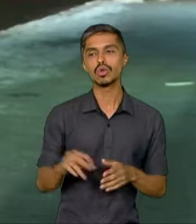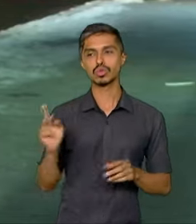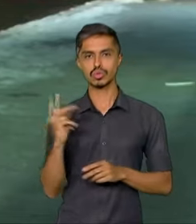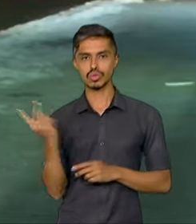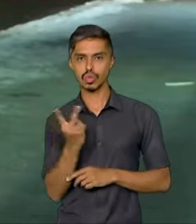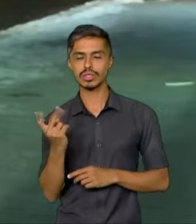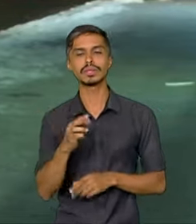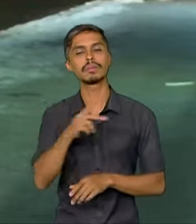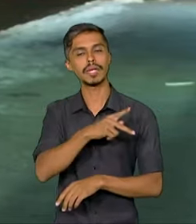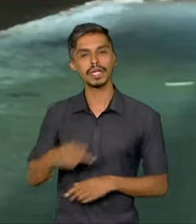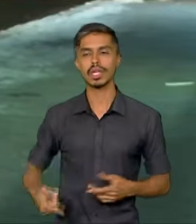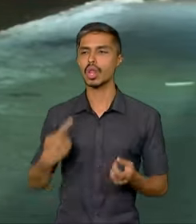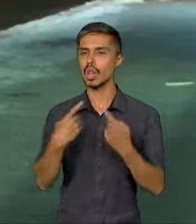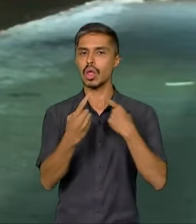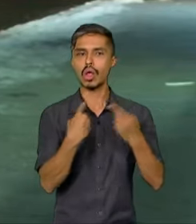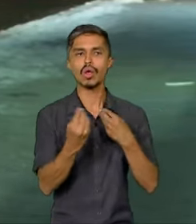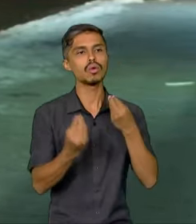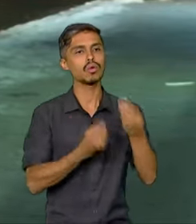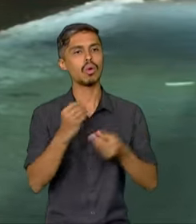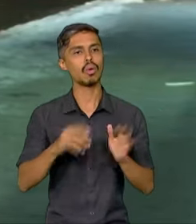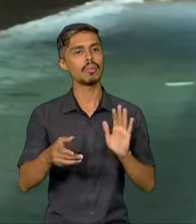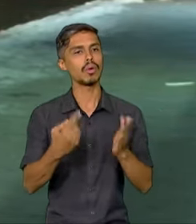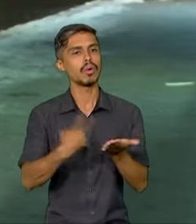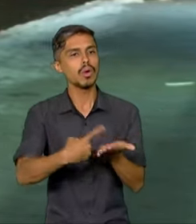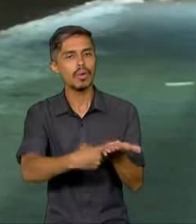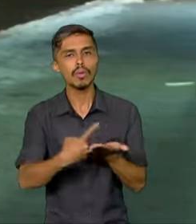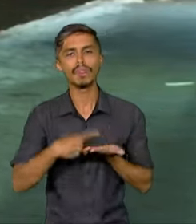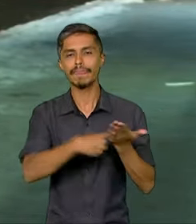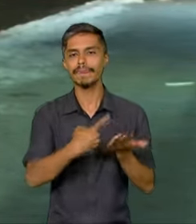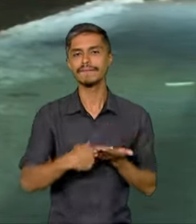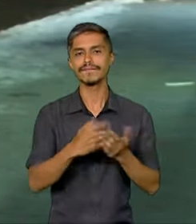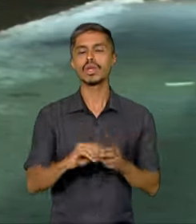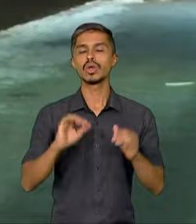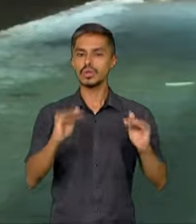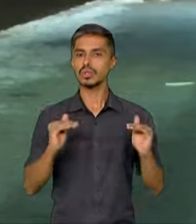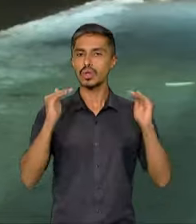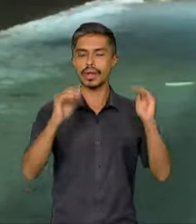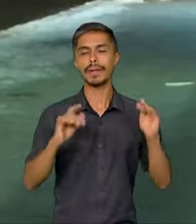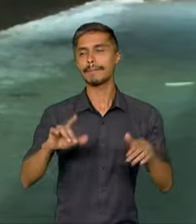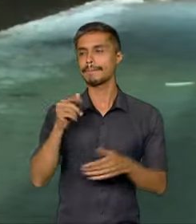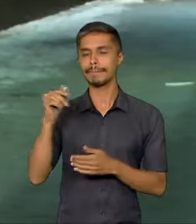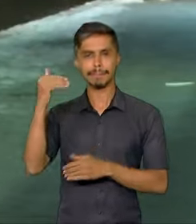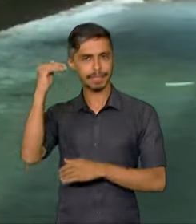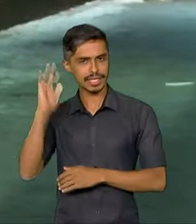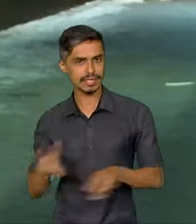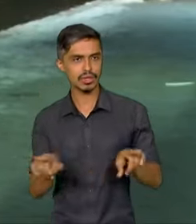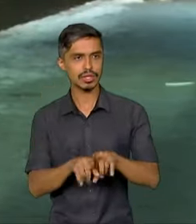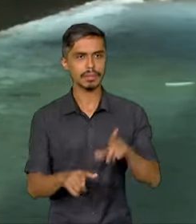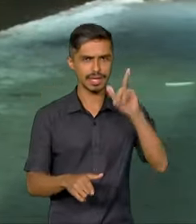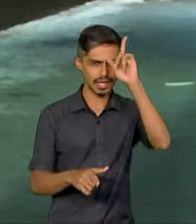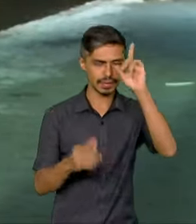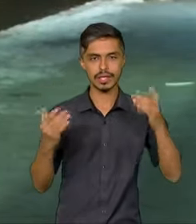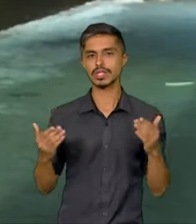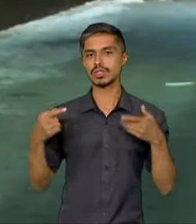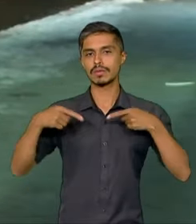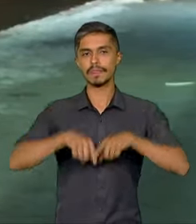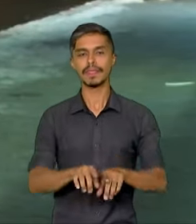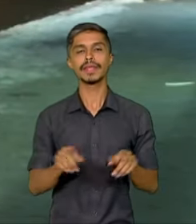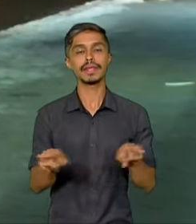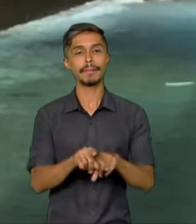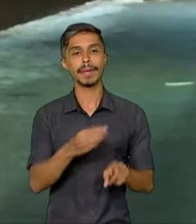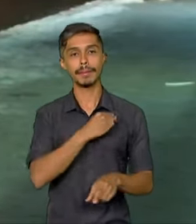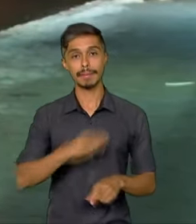reunião de consultas intergovernamentais de alto nível Brasil-Alemanha, que vai contar ainda com a participação de